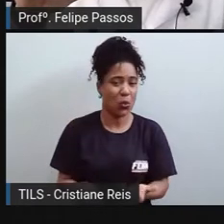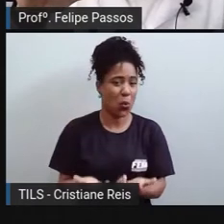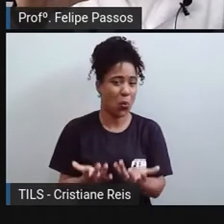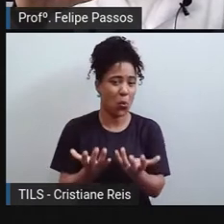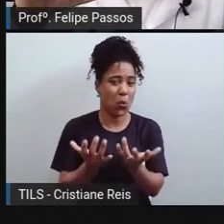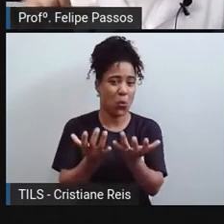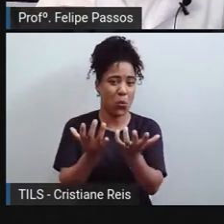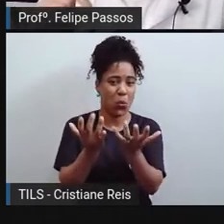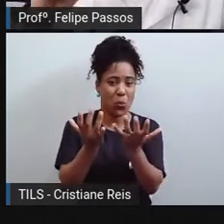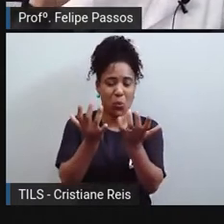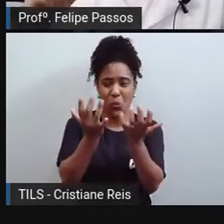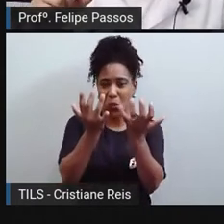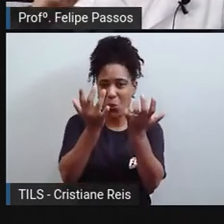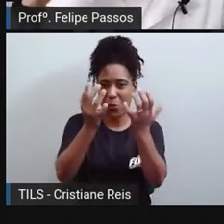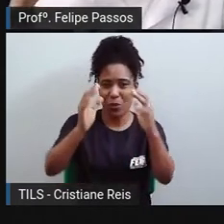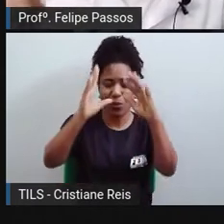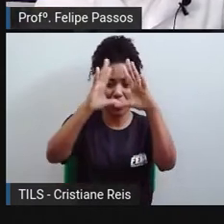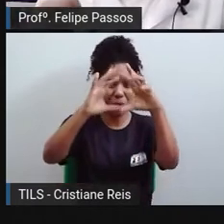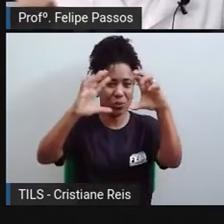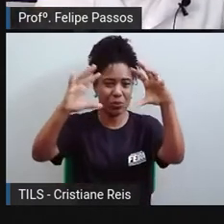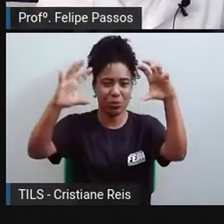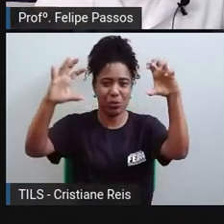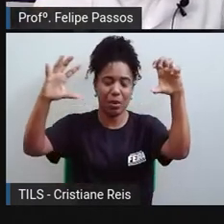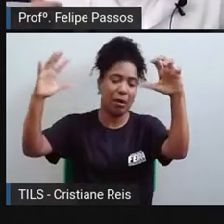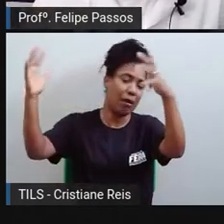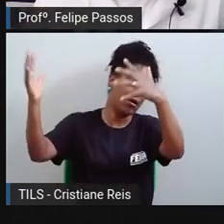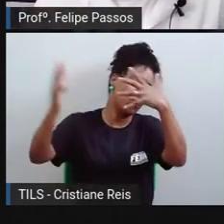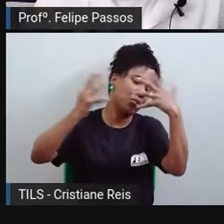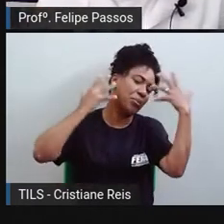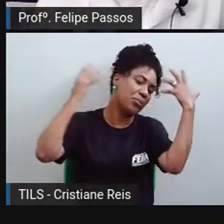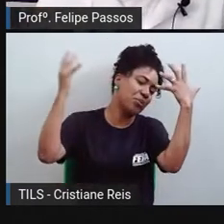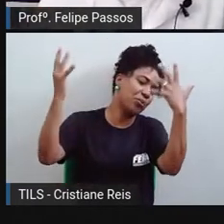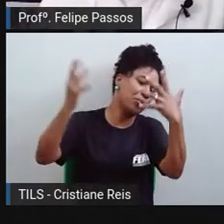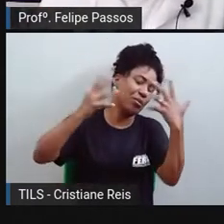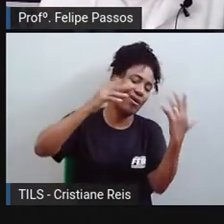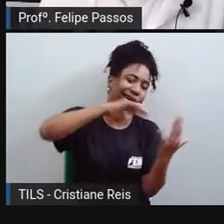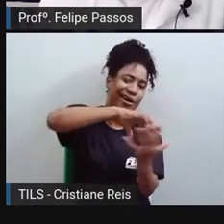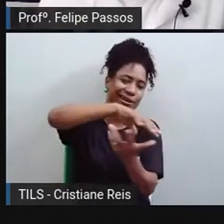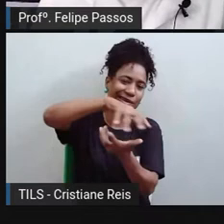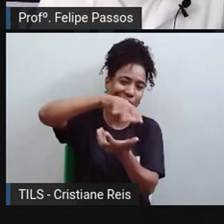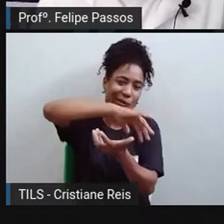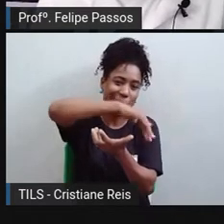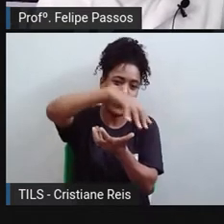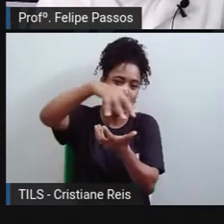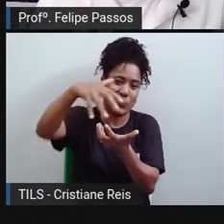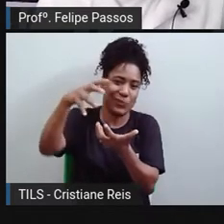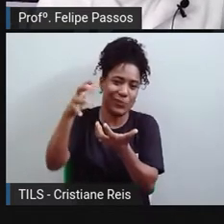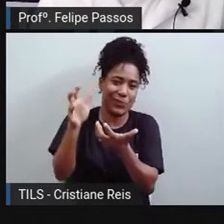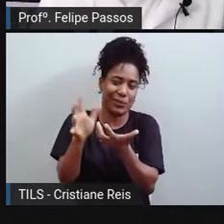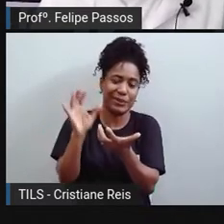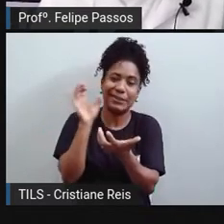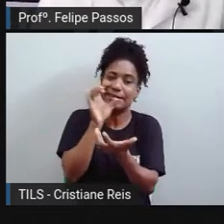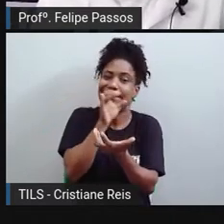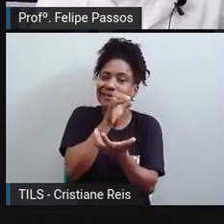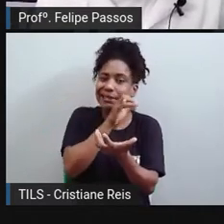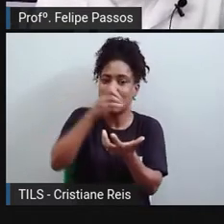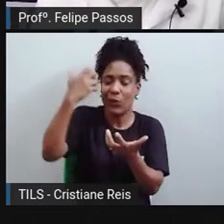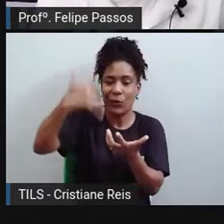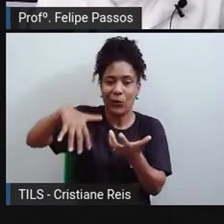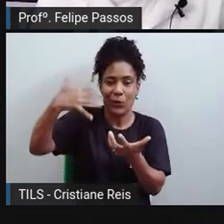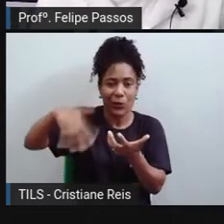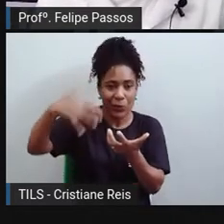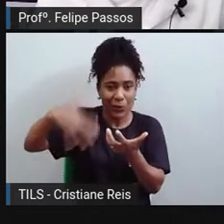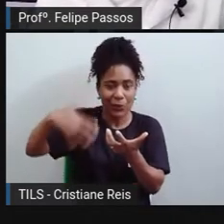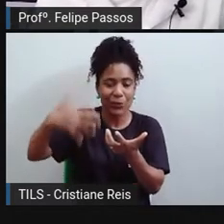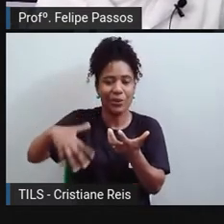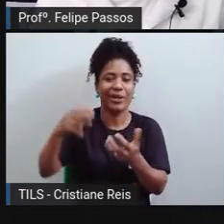esse lençol e faz com que a Terra guarde muito mais calor. Por isso que a gente observa um aquecimento global desenfreado